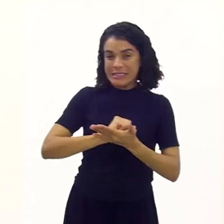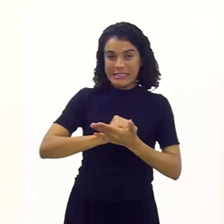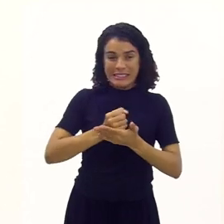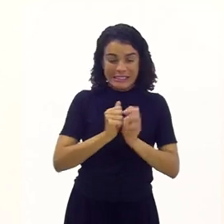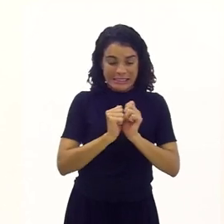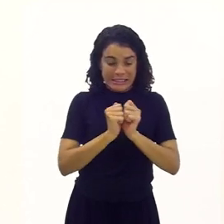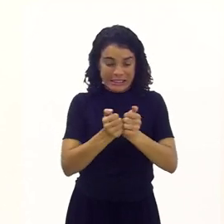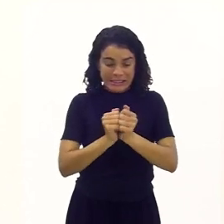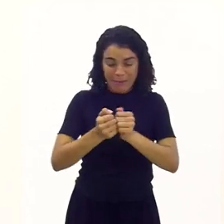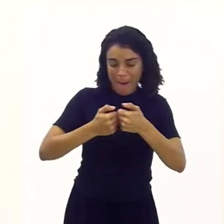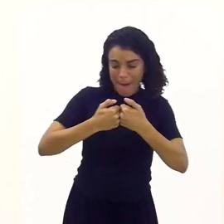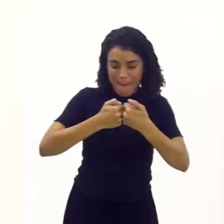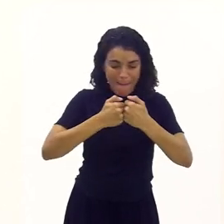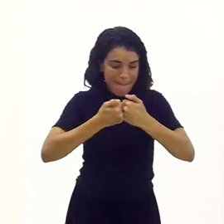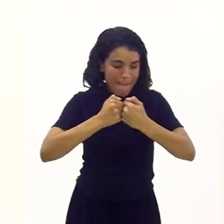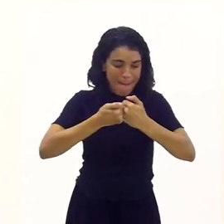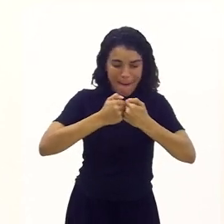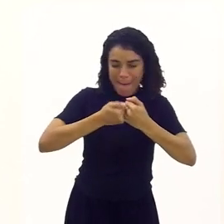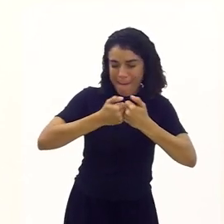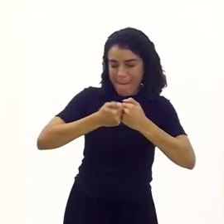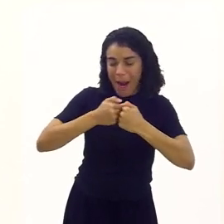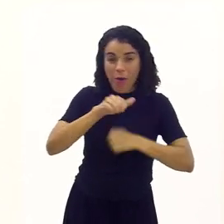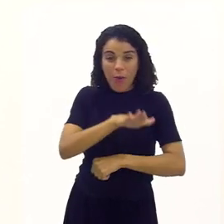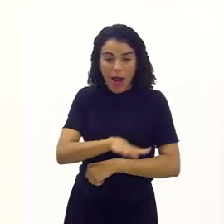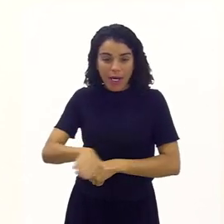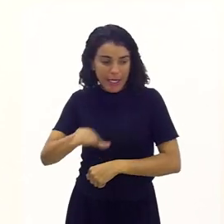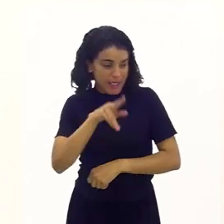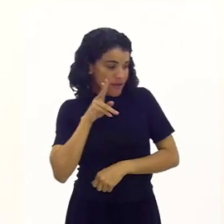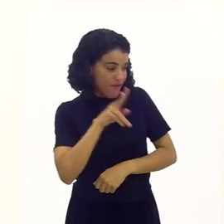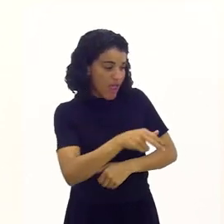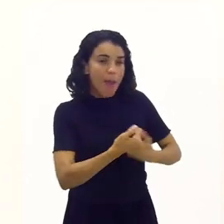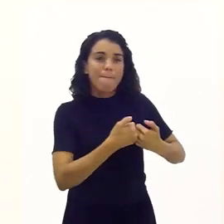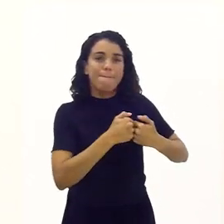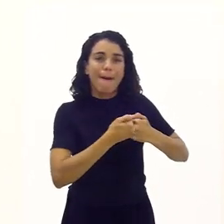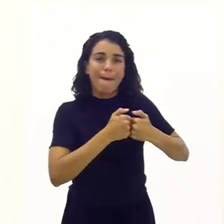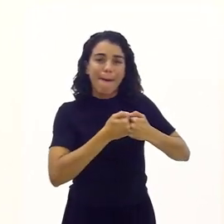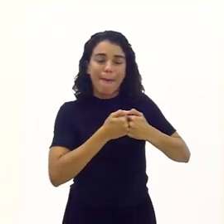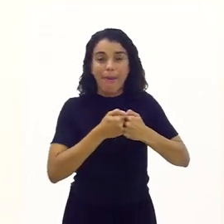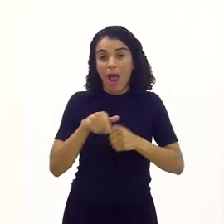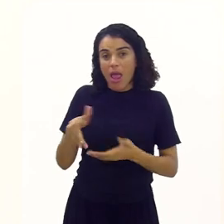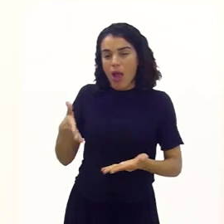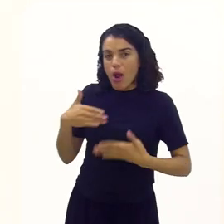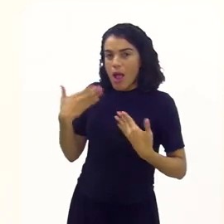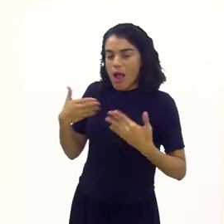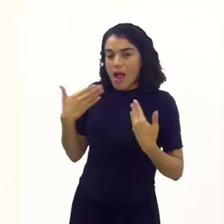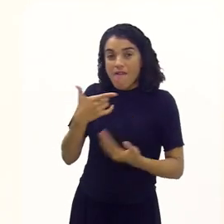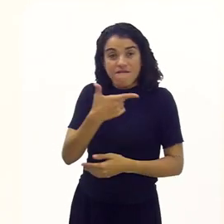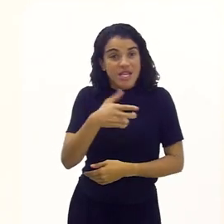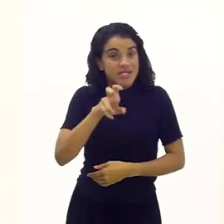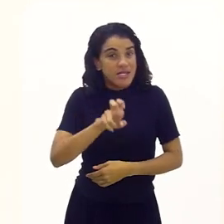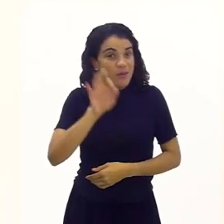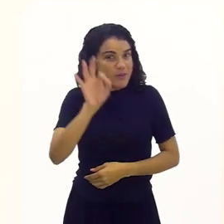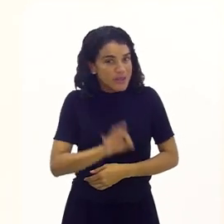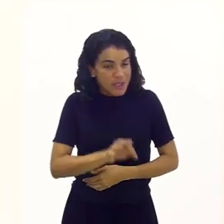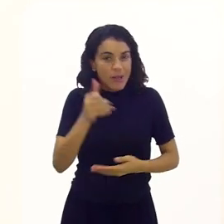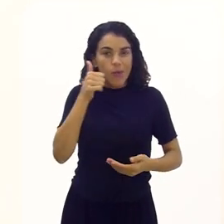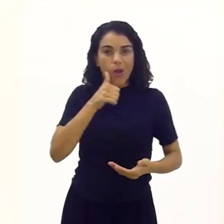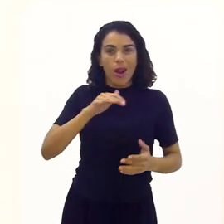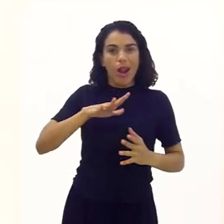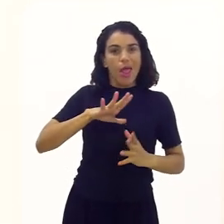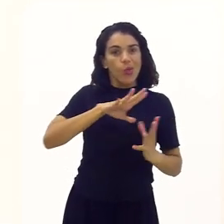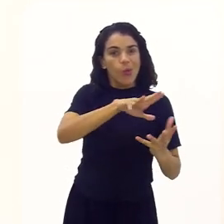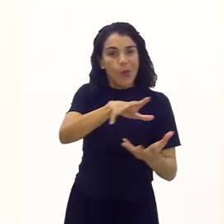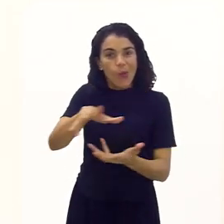Quando é que você não vê um jovem jogando um game, uma criança jogando um game? E agora, para minha surpresa, 25% das mulheres